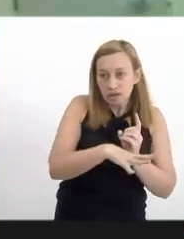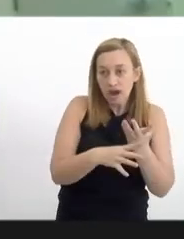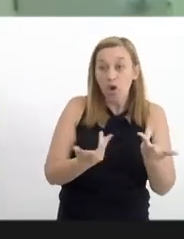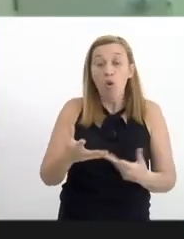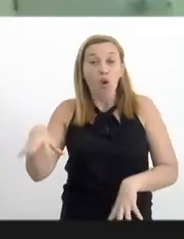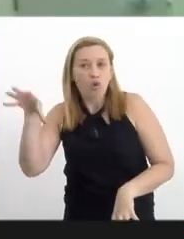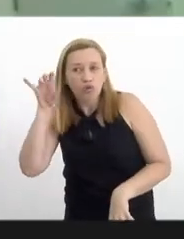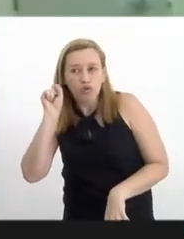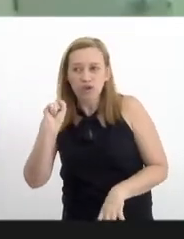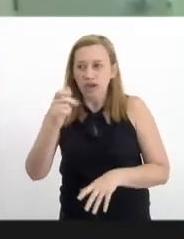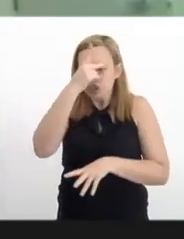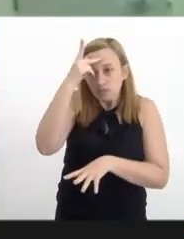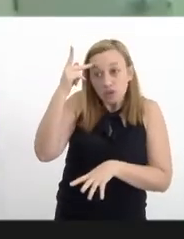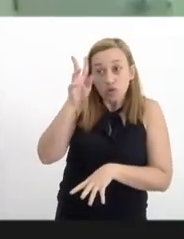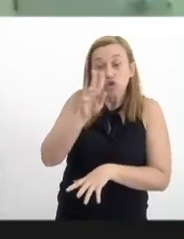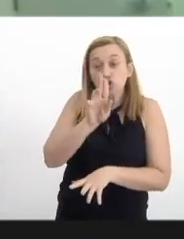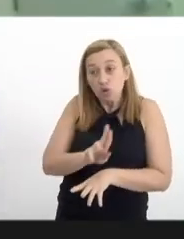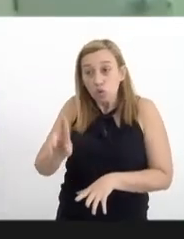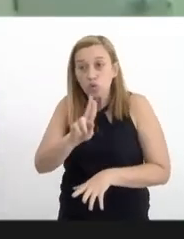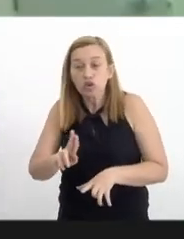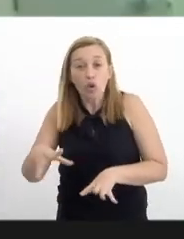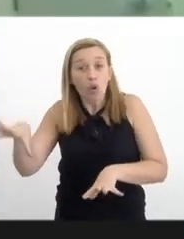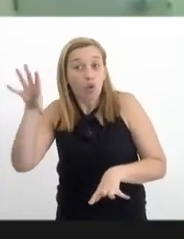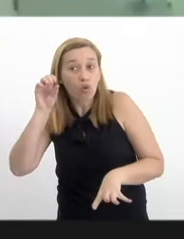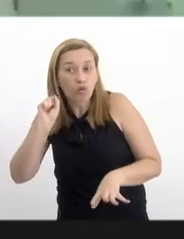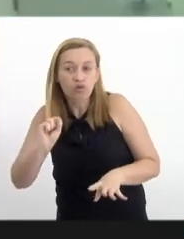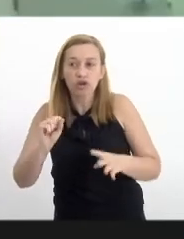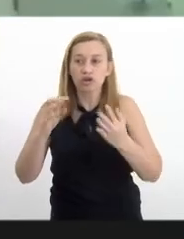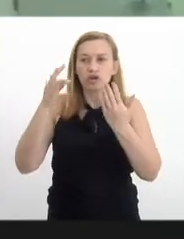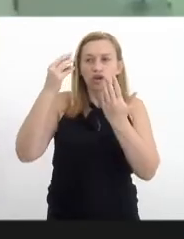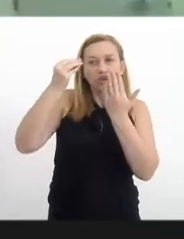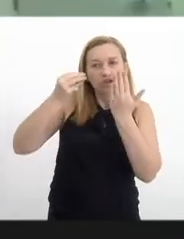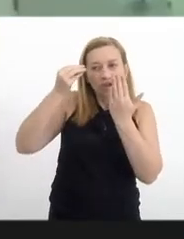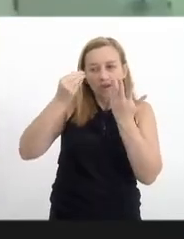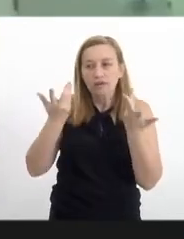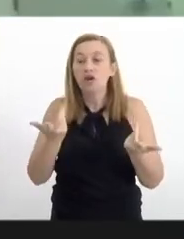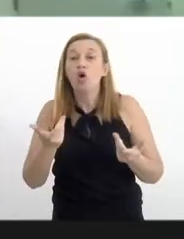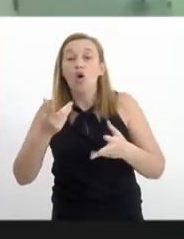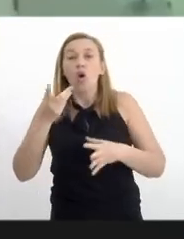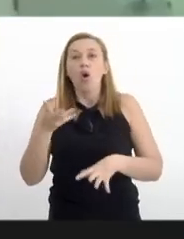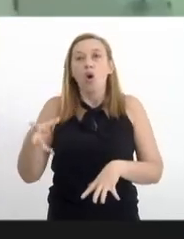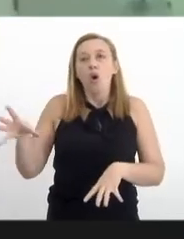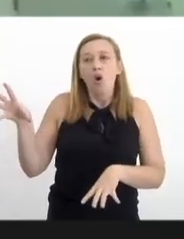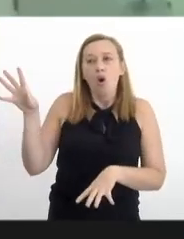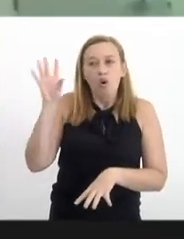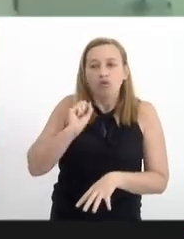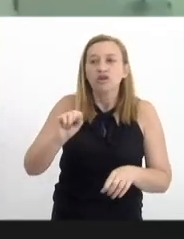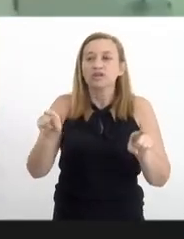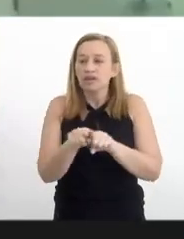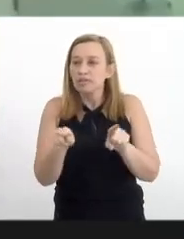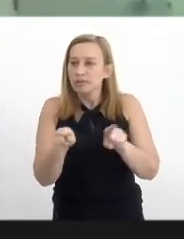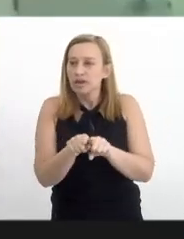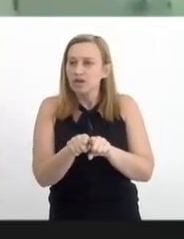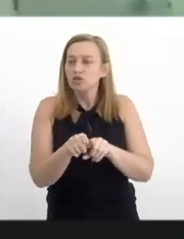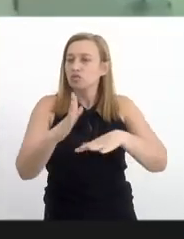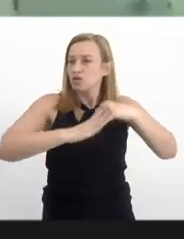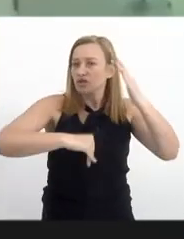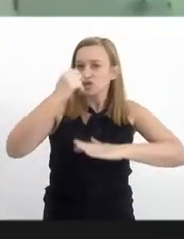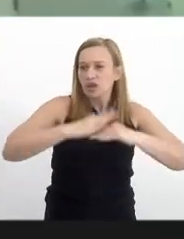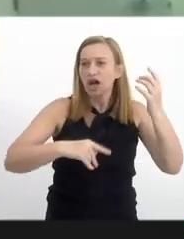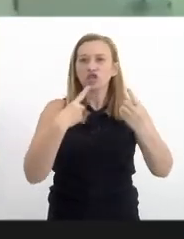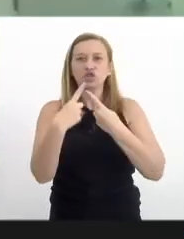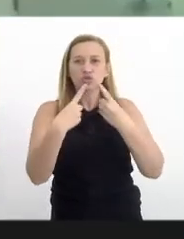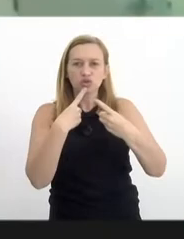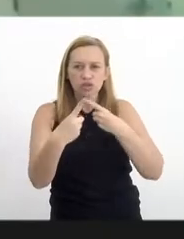ouvir o usuário, ouvir as comunidades terapêuticas, ouvir quem está na ponta, ouvir os profissionais, intersetorialidade e discussão,